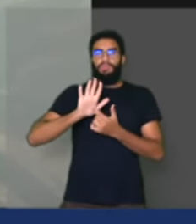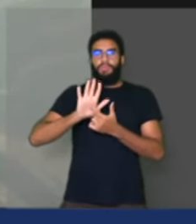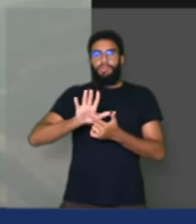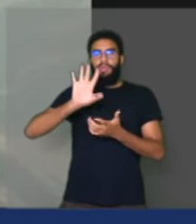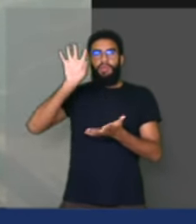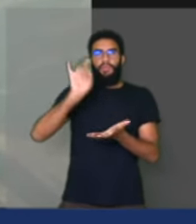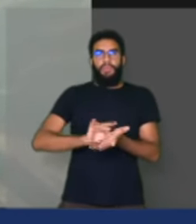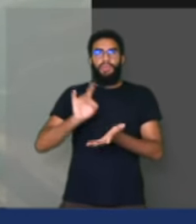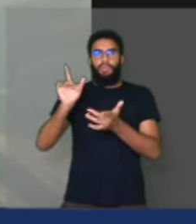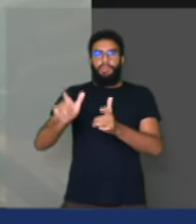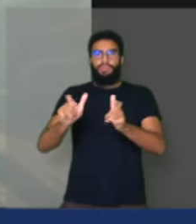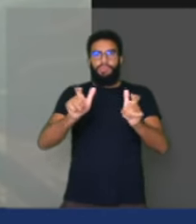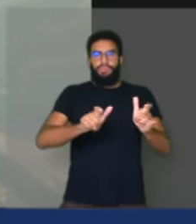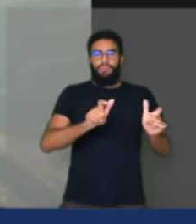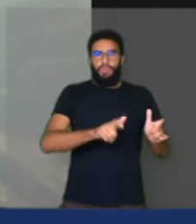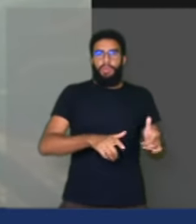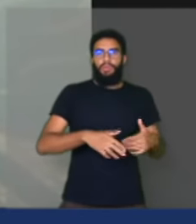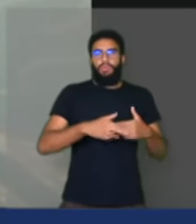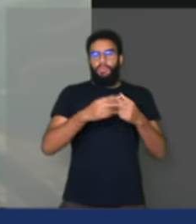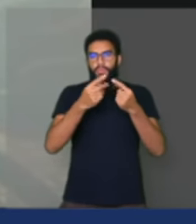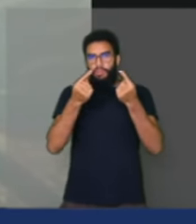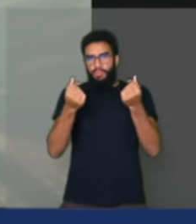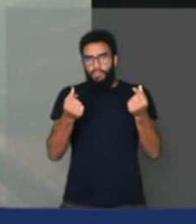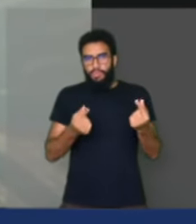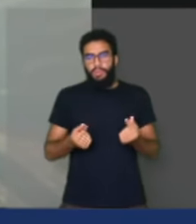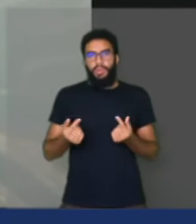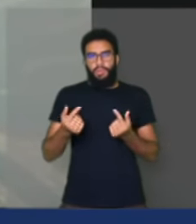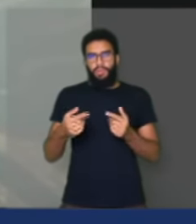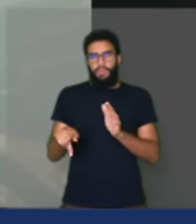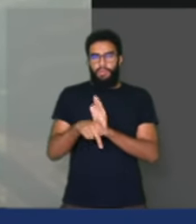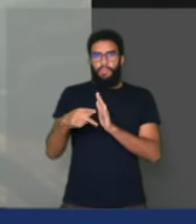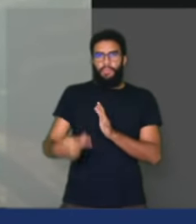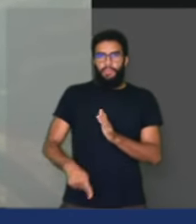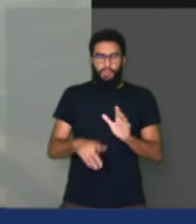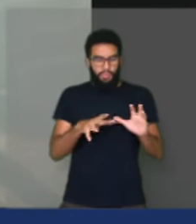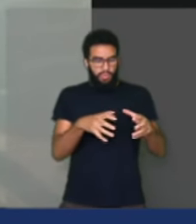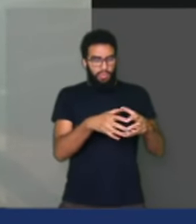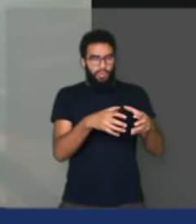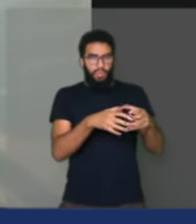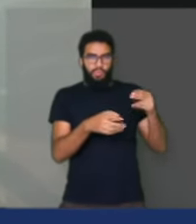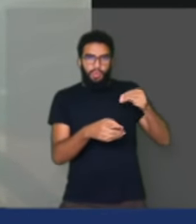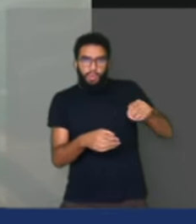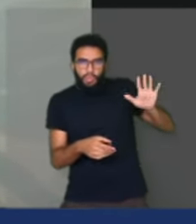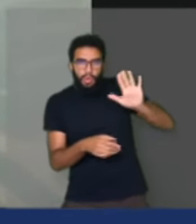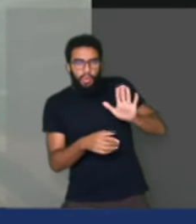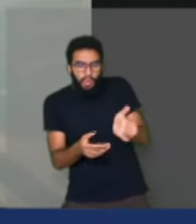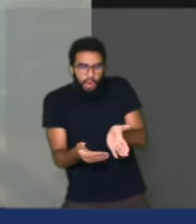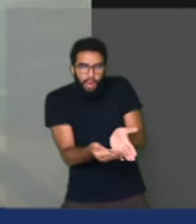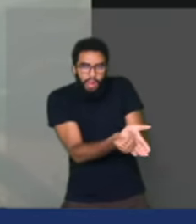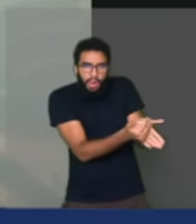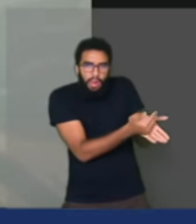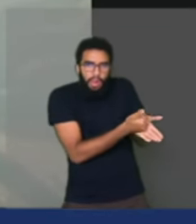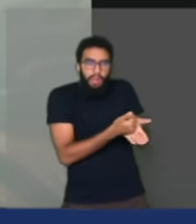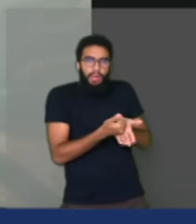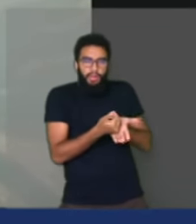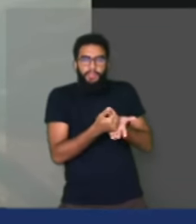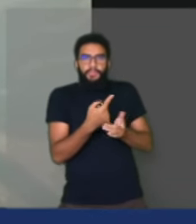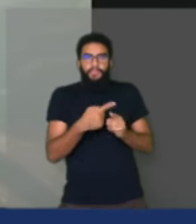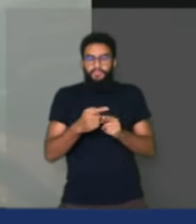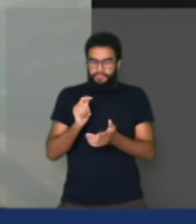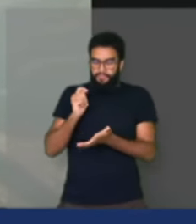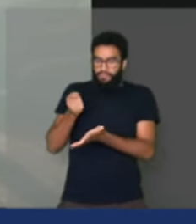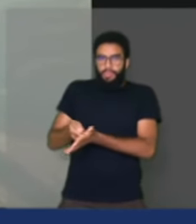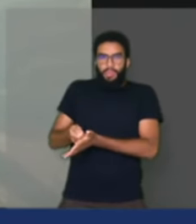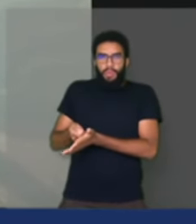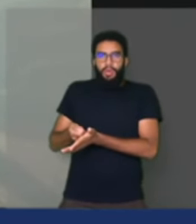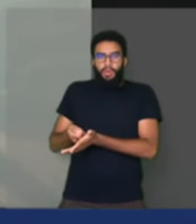foram os mais de 48 milhões que o consórcio do Nordeste surrupiou, porque pagou a uma empresa especializada em produtos da